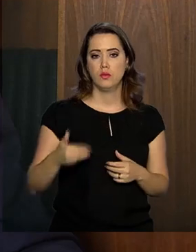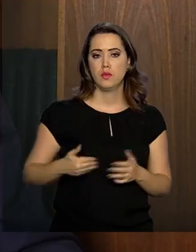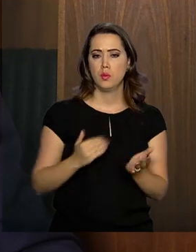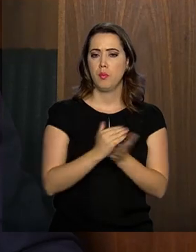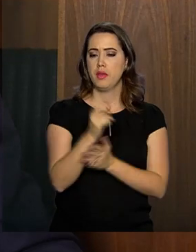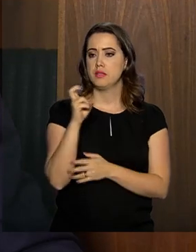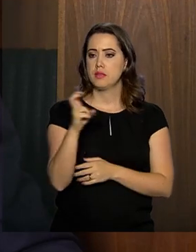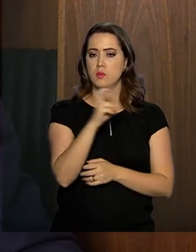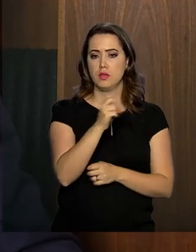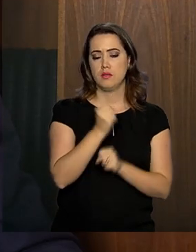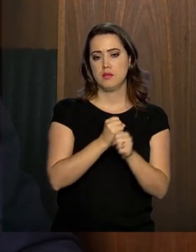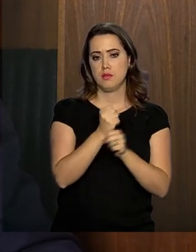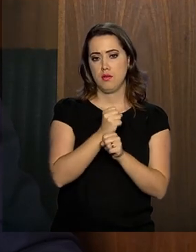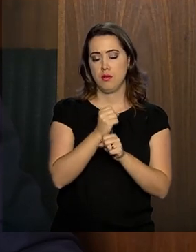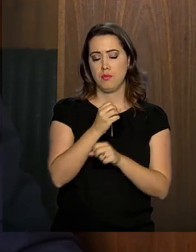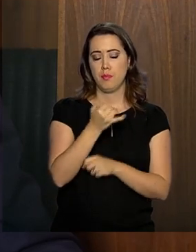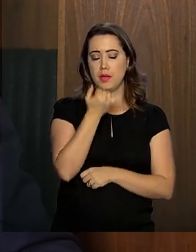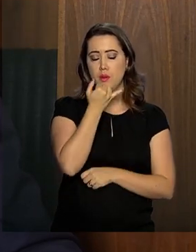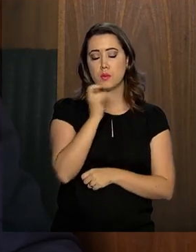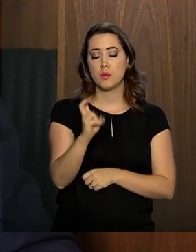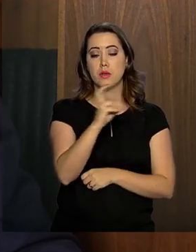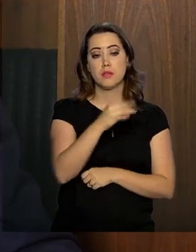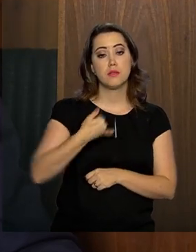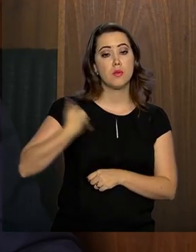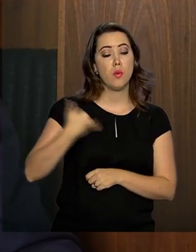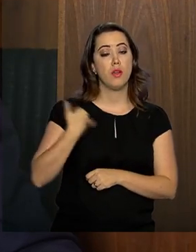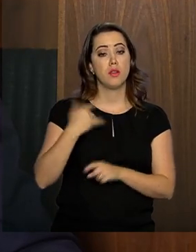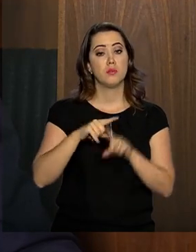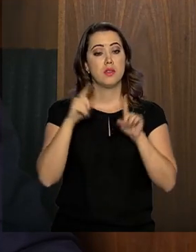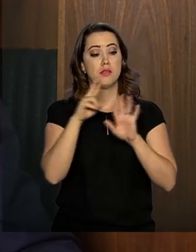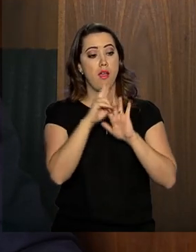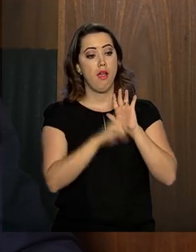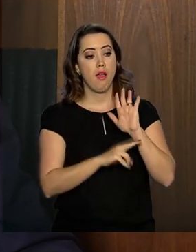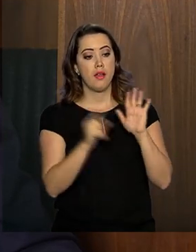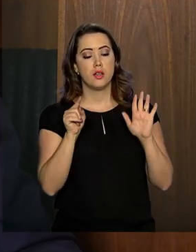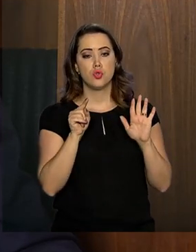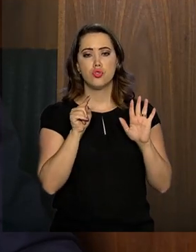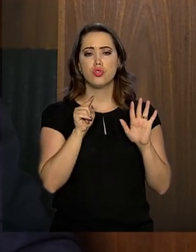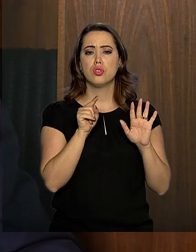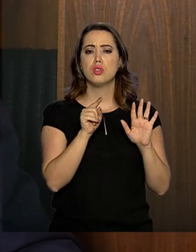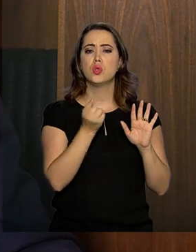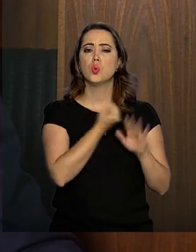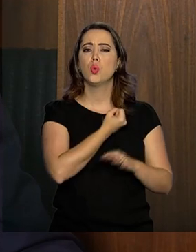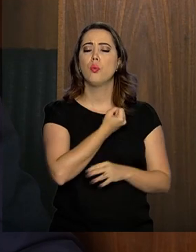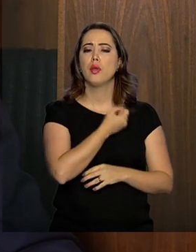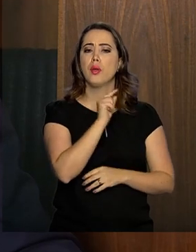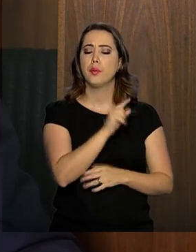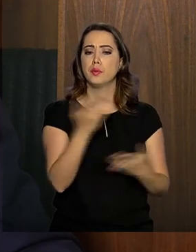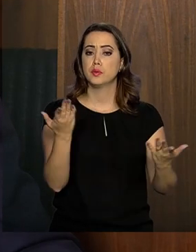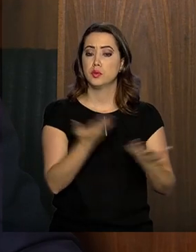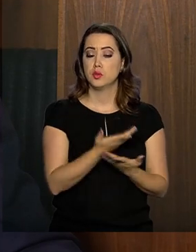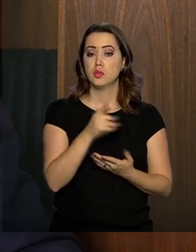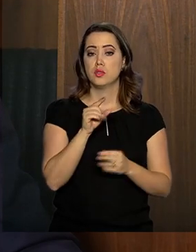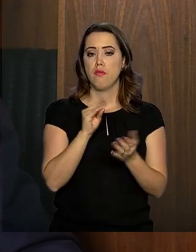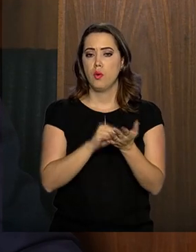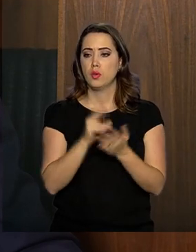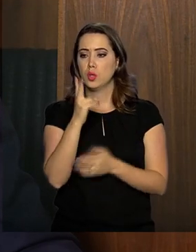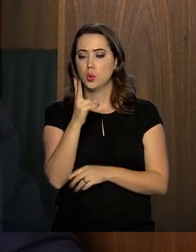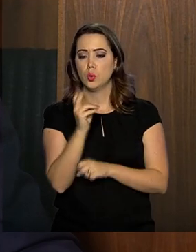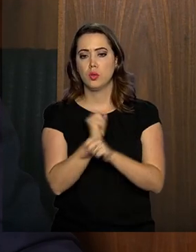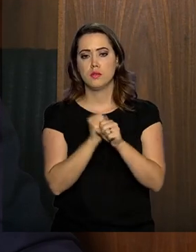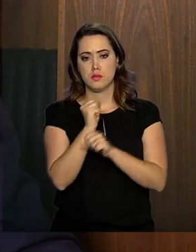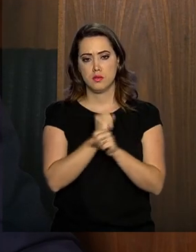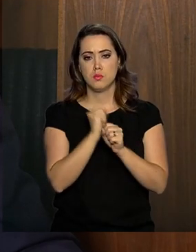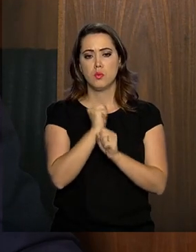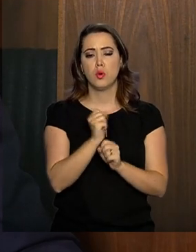permitidas, mas dentro da regra de pontos, ou se faltar dois anos para aposentar, dentro das regras atuais, é possível utilizar o